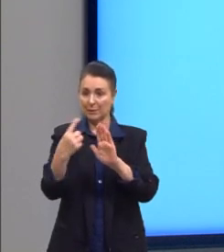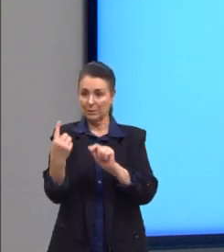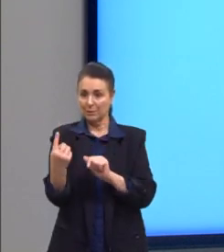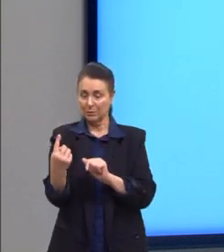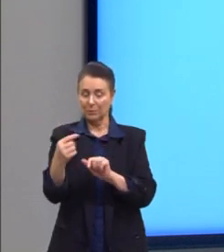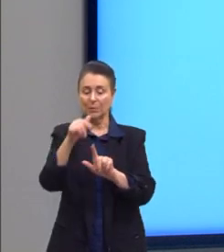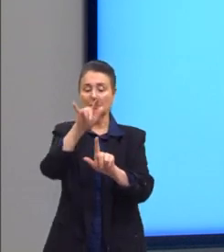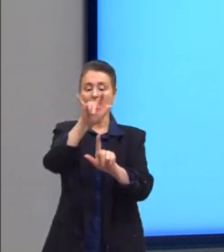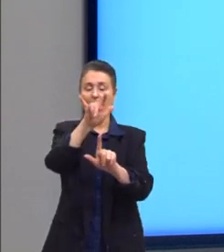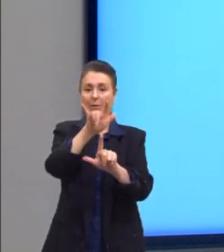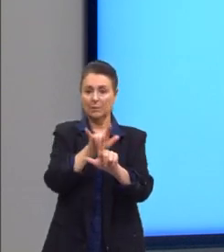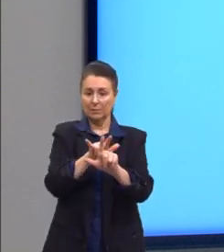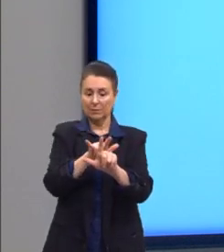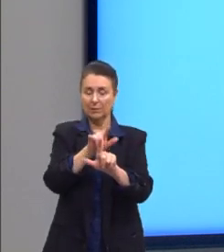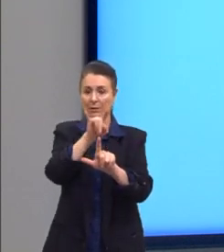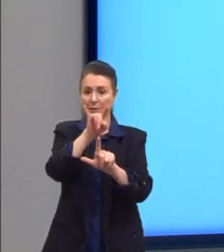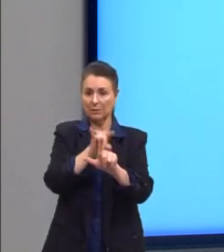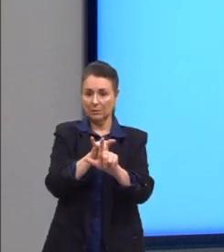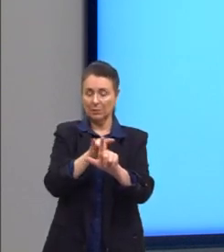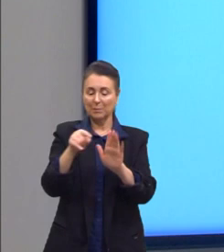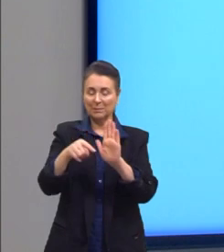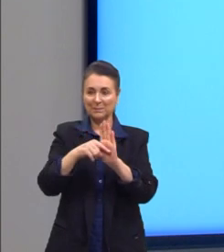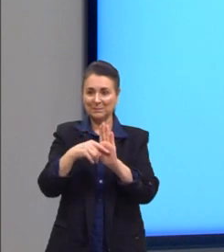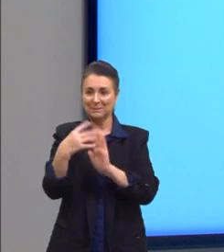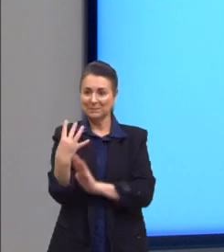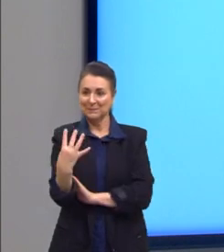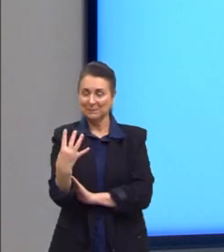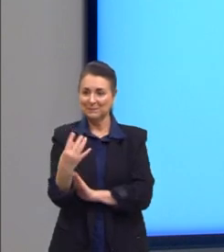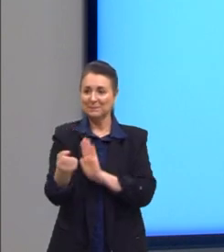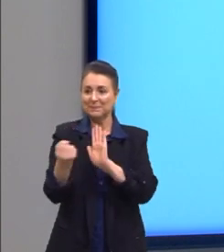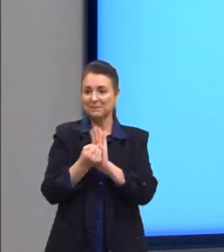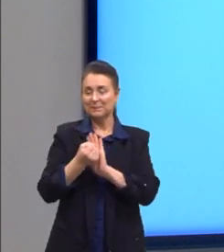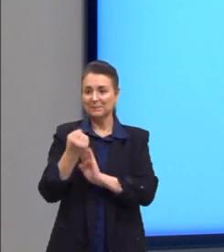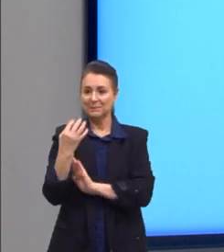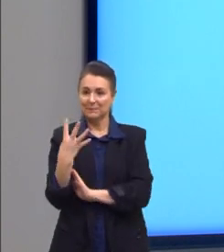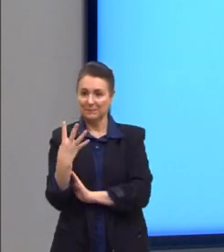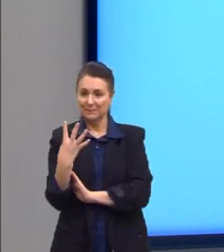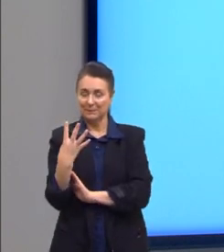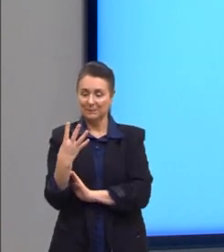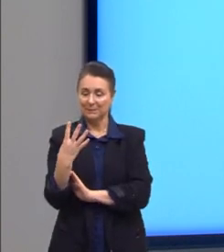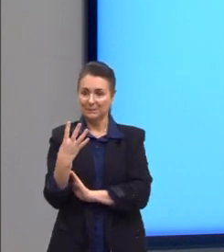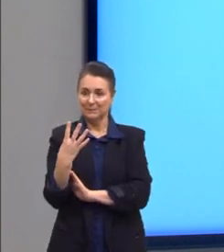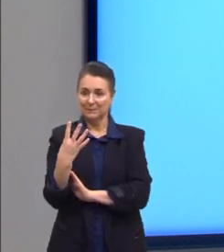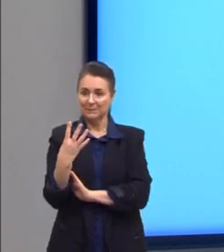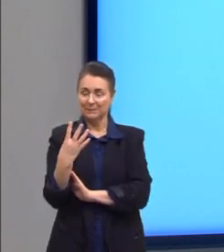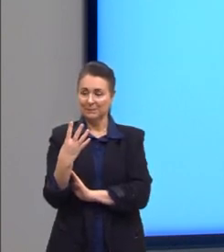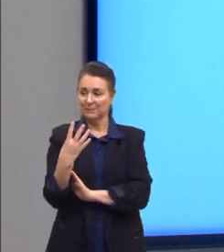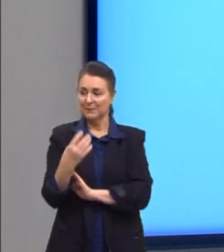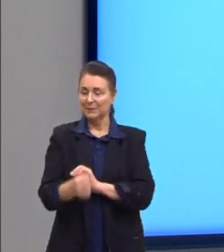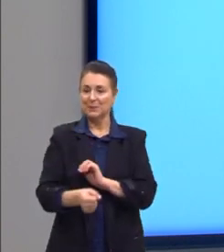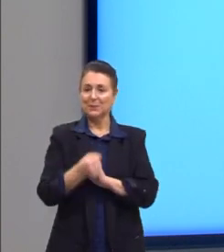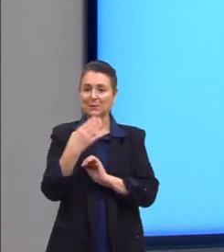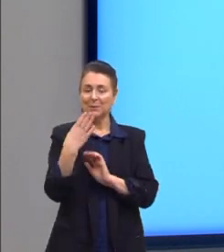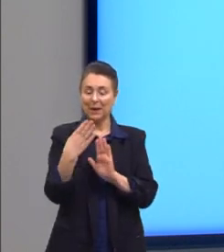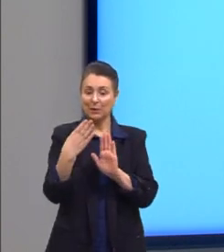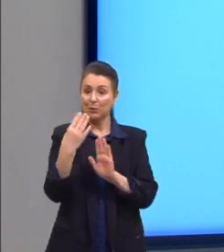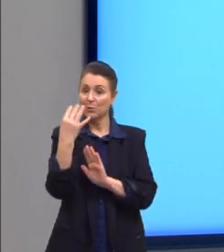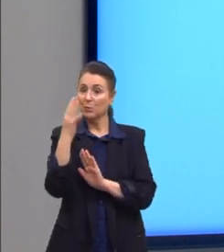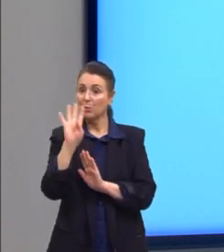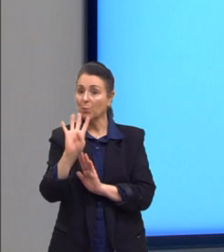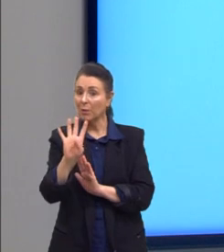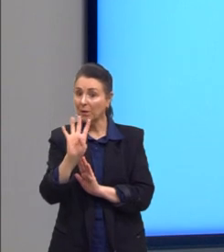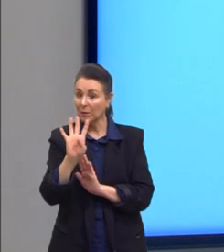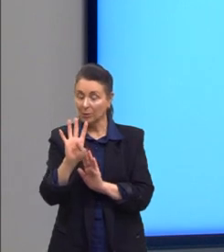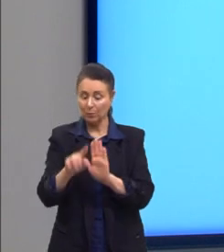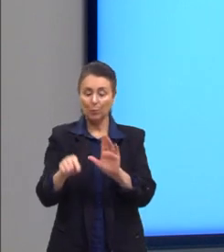Y igual a menos 4. Então, marcamos o quarto ponto. São esses quatro pontinhos aí que nós